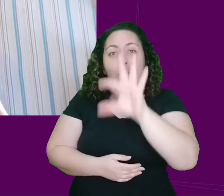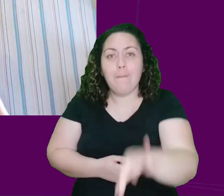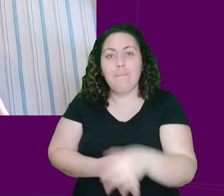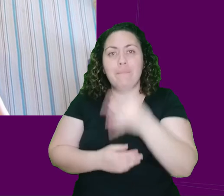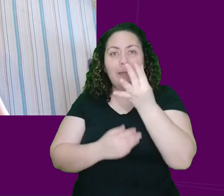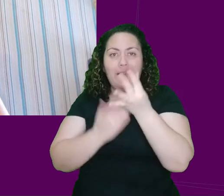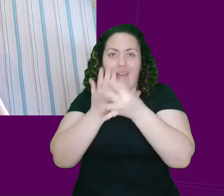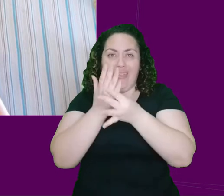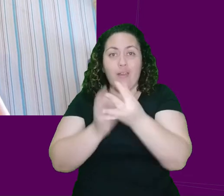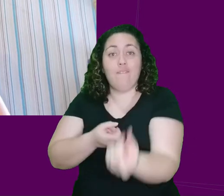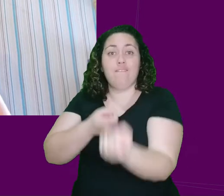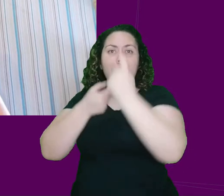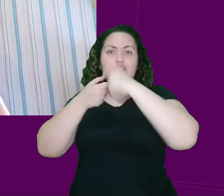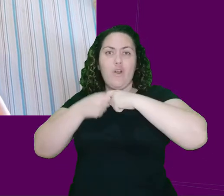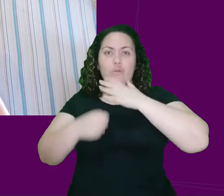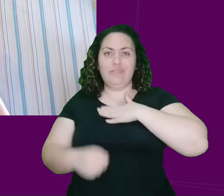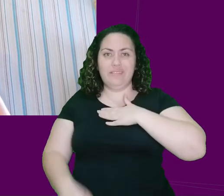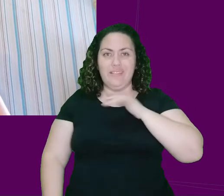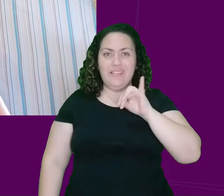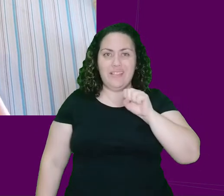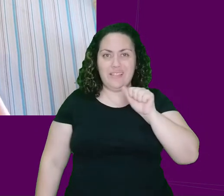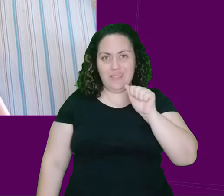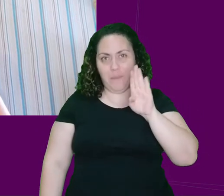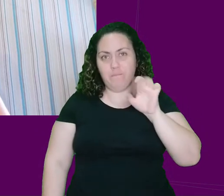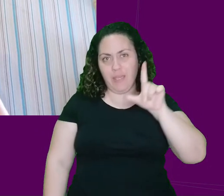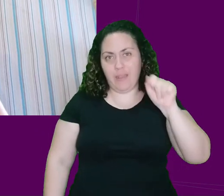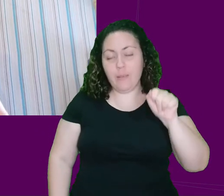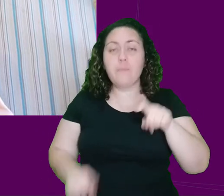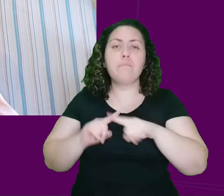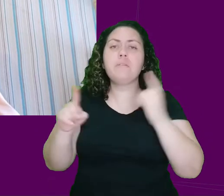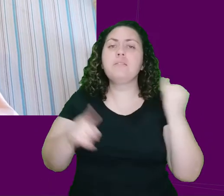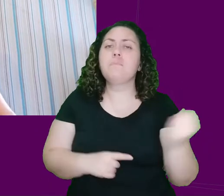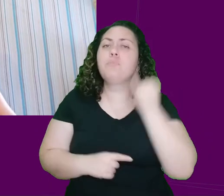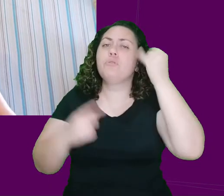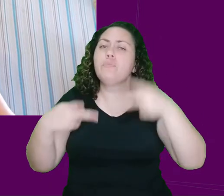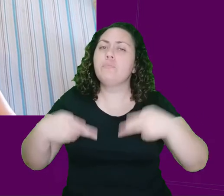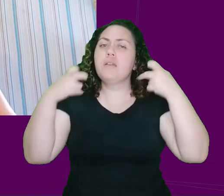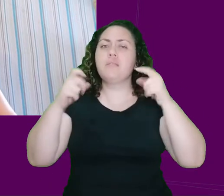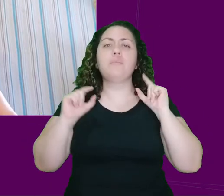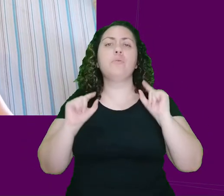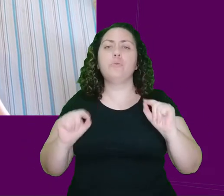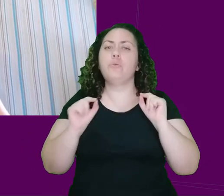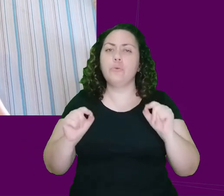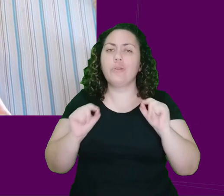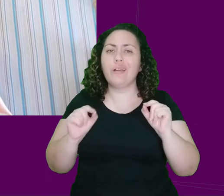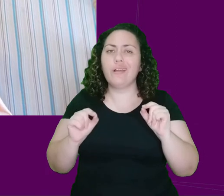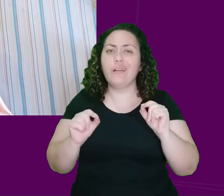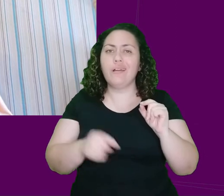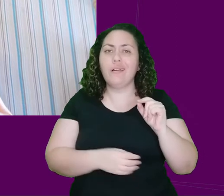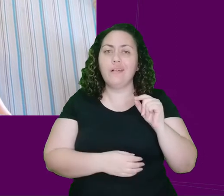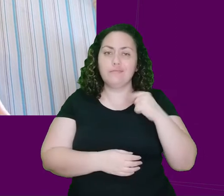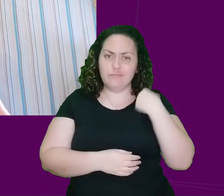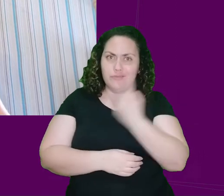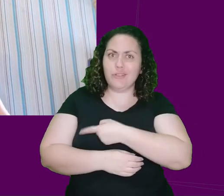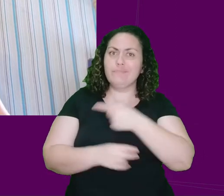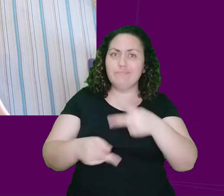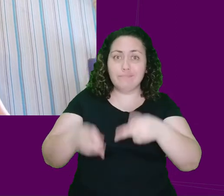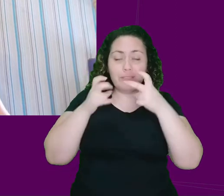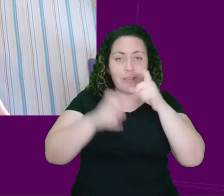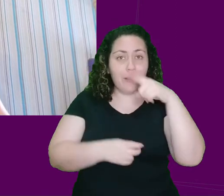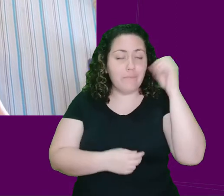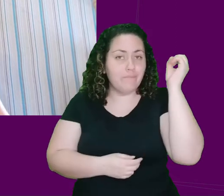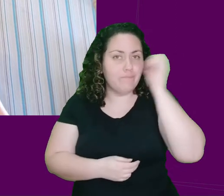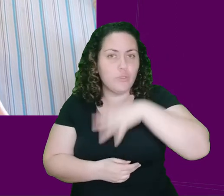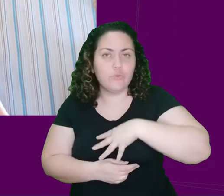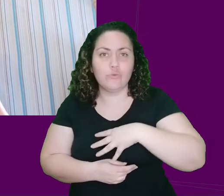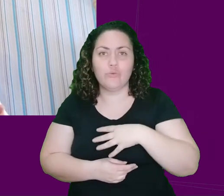à Isabela por um daqueles homens negros que estavam sentados lá na frente, mas o importante aqui é ressaltar, é a gente ressaltar, o